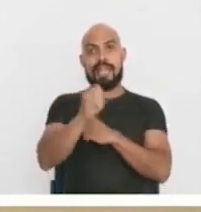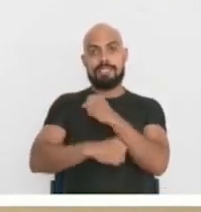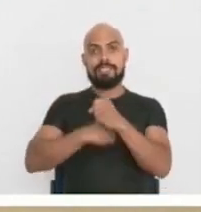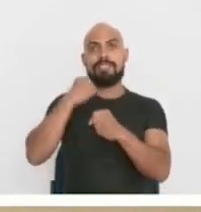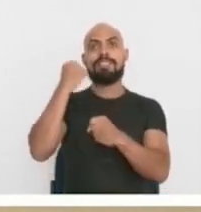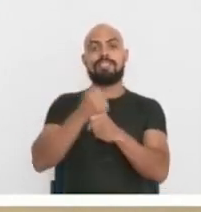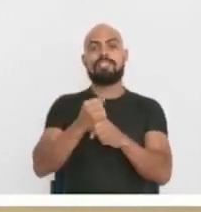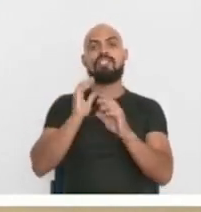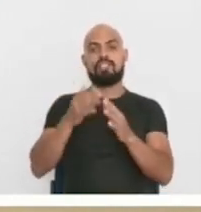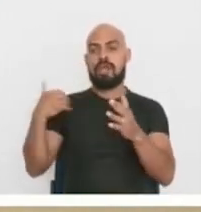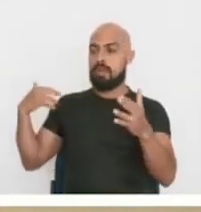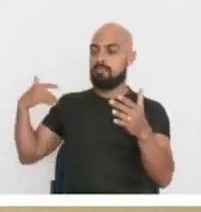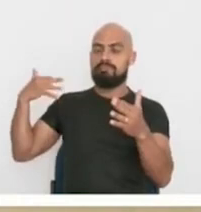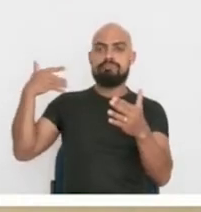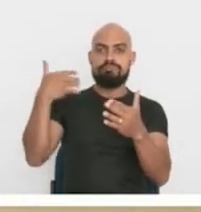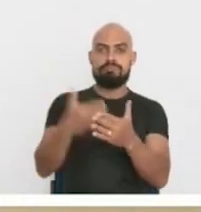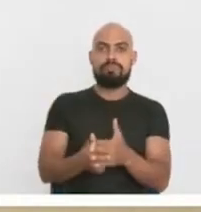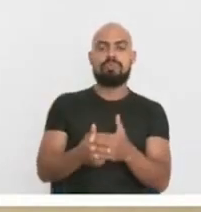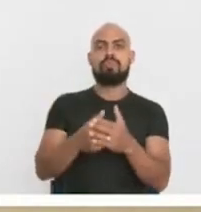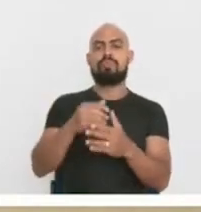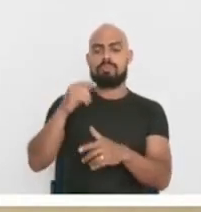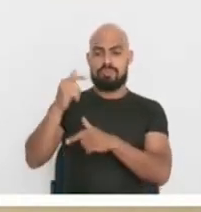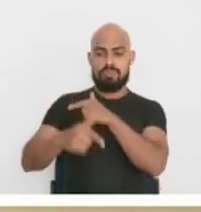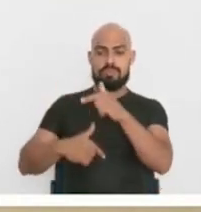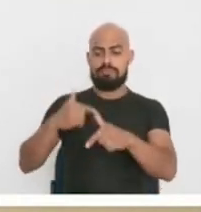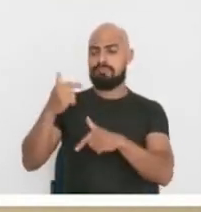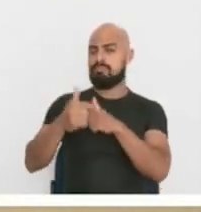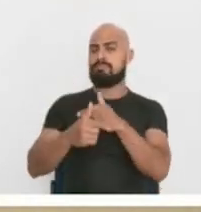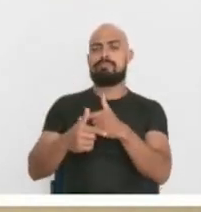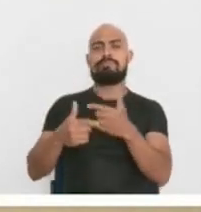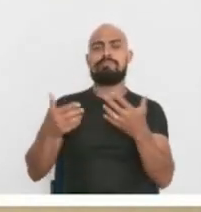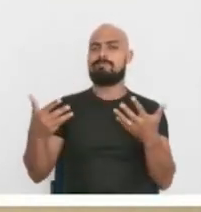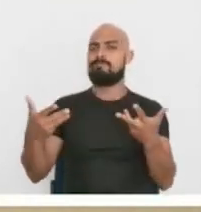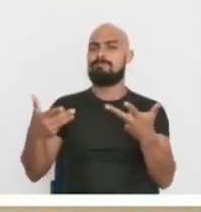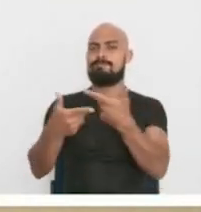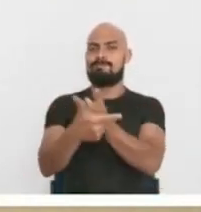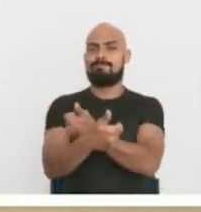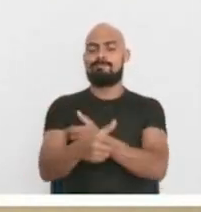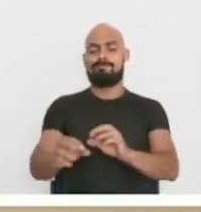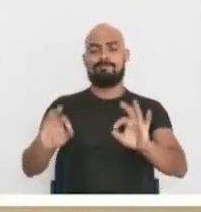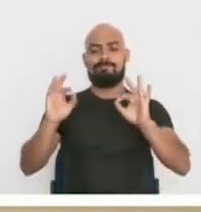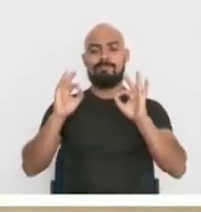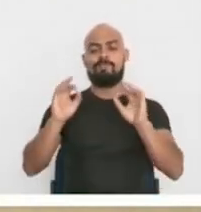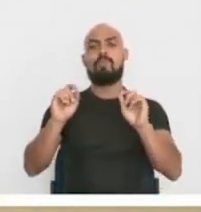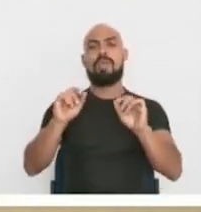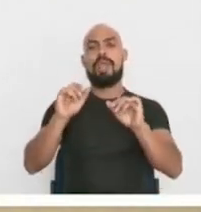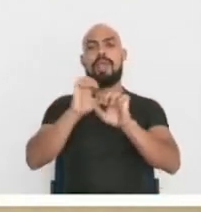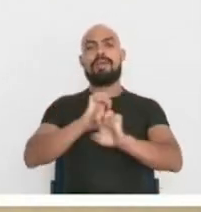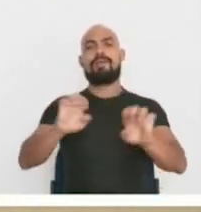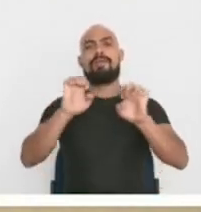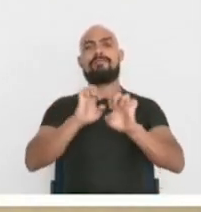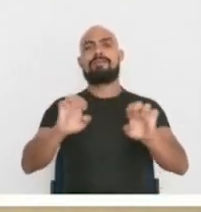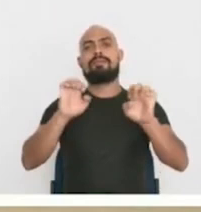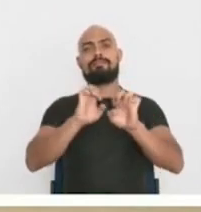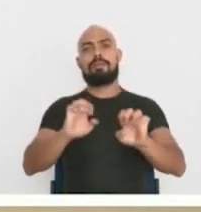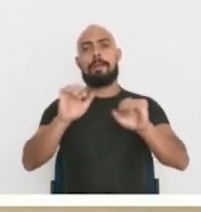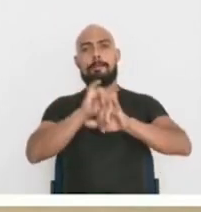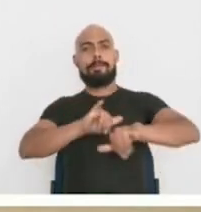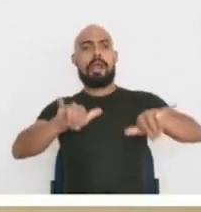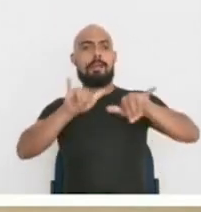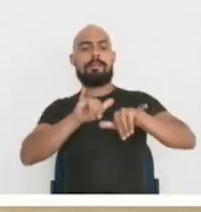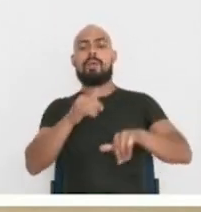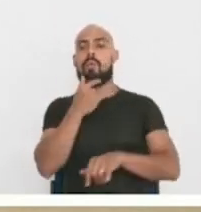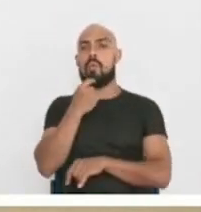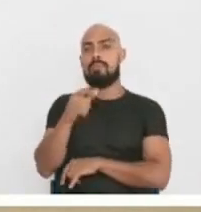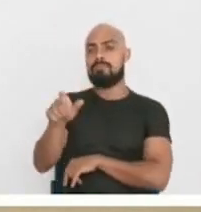já, fazendo aí um excelente trabalho na questão da evangelização. É